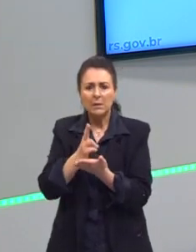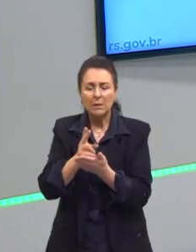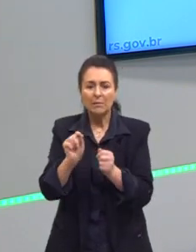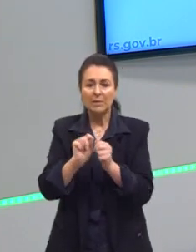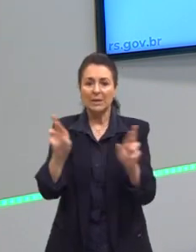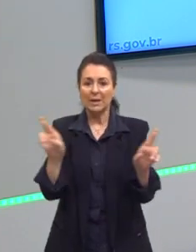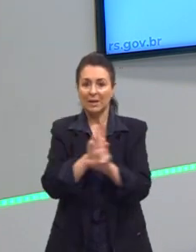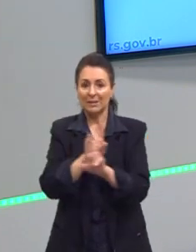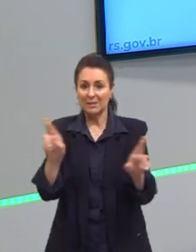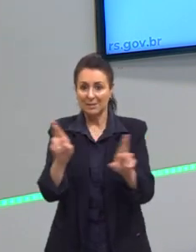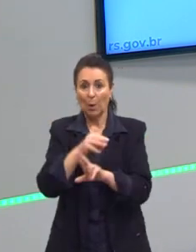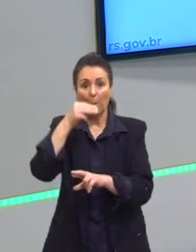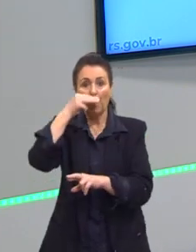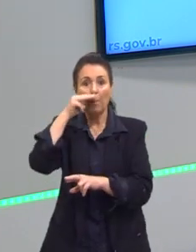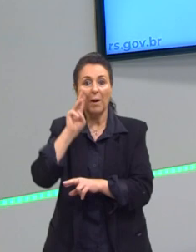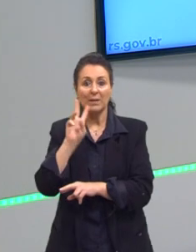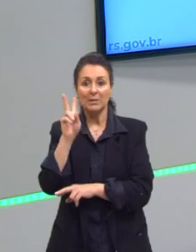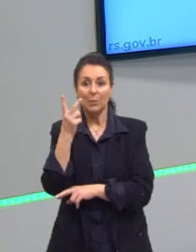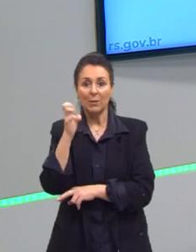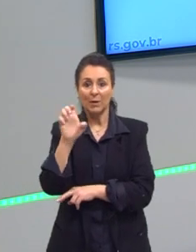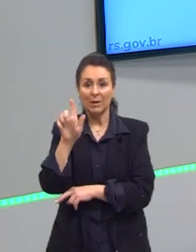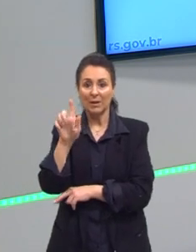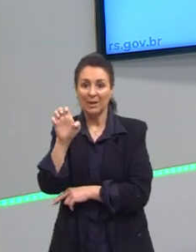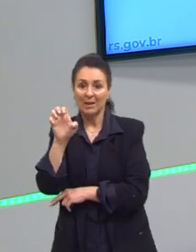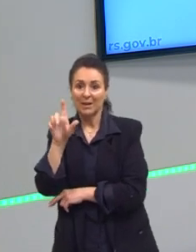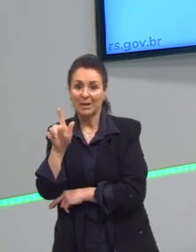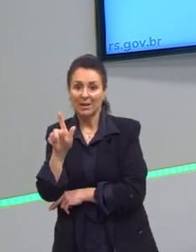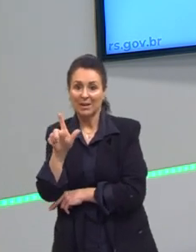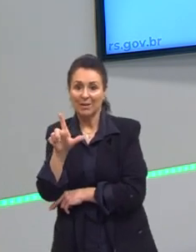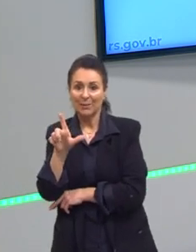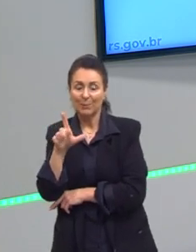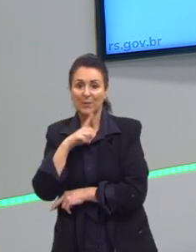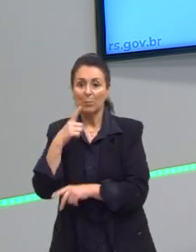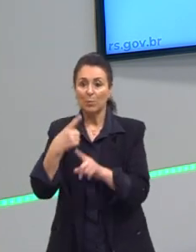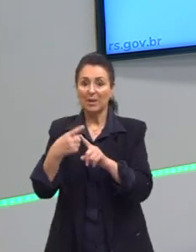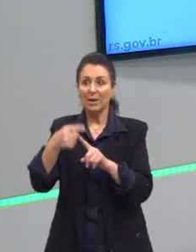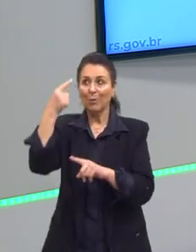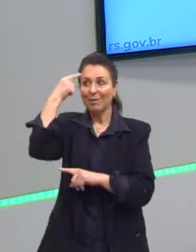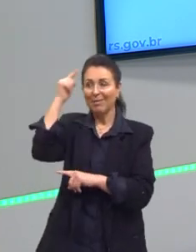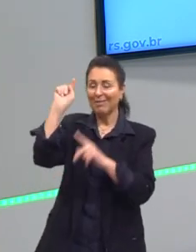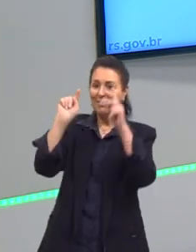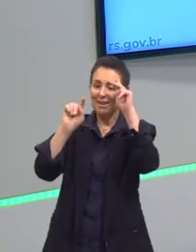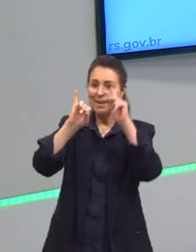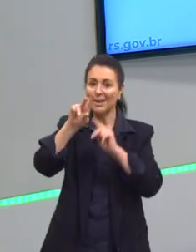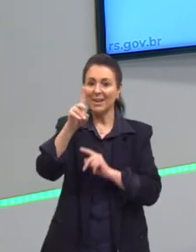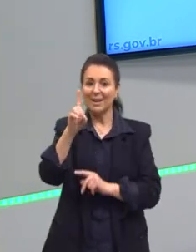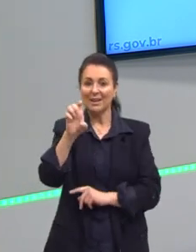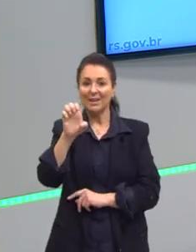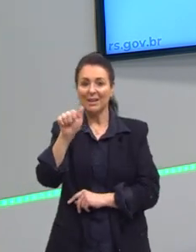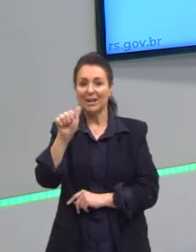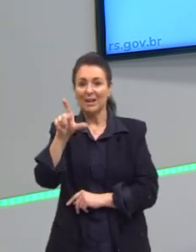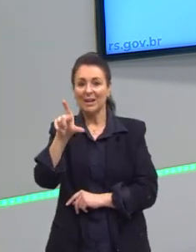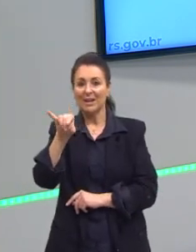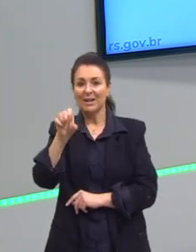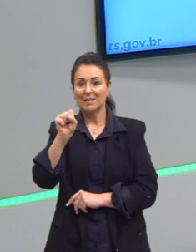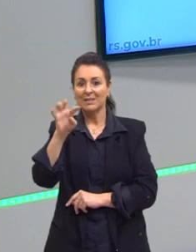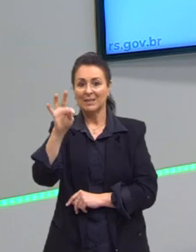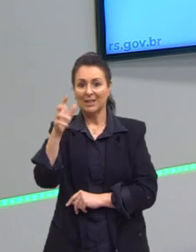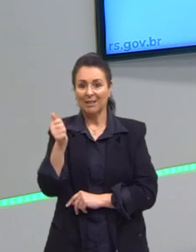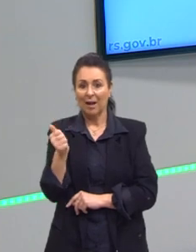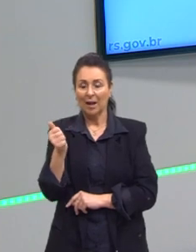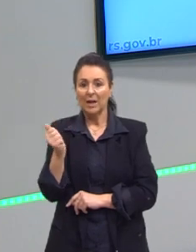Hegel com o Marx. O Marx pega o Hegel, que o Hegel é um idealista, e coloca o Hegel aqui no mundo material,